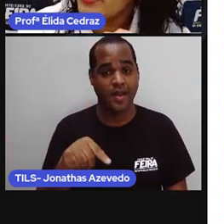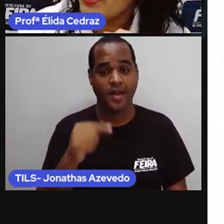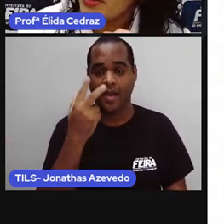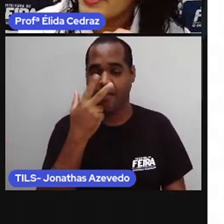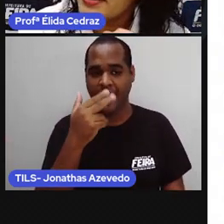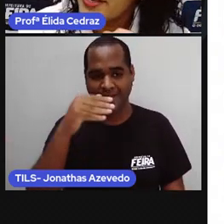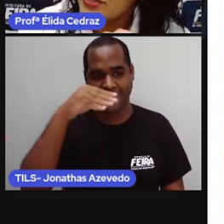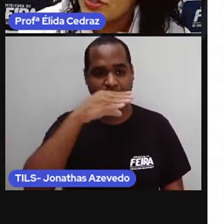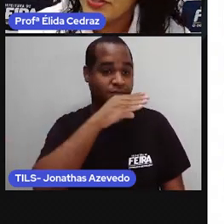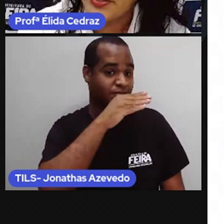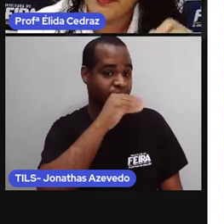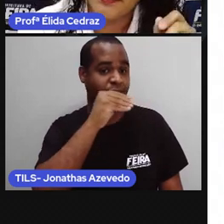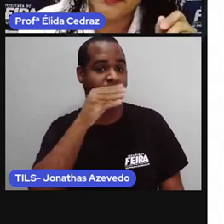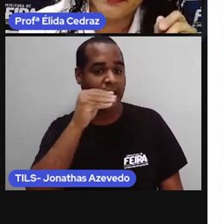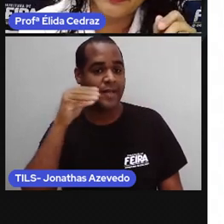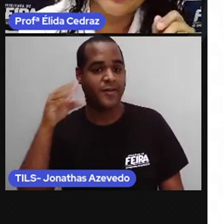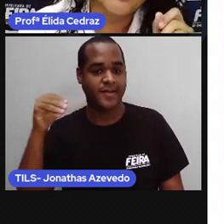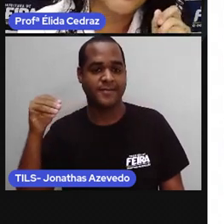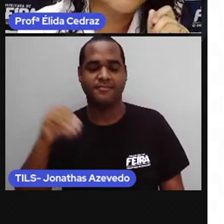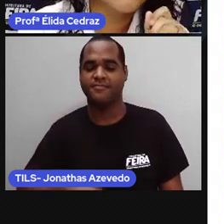adolescentes.